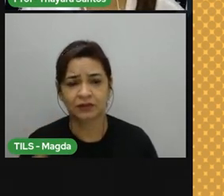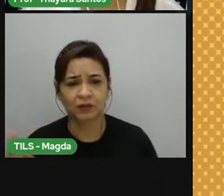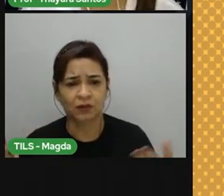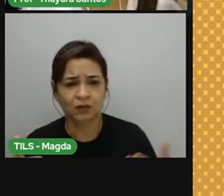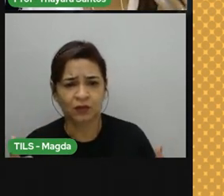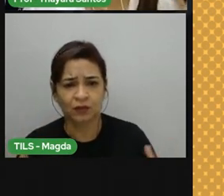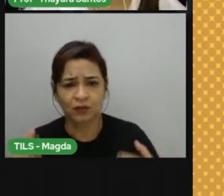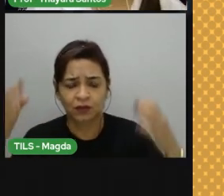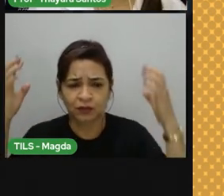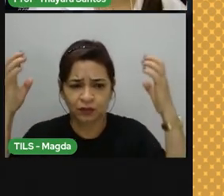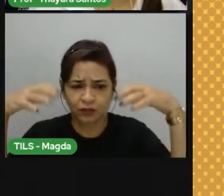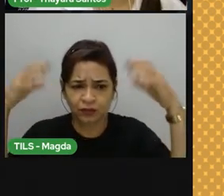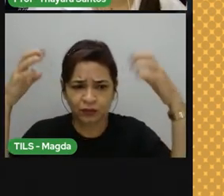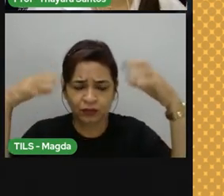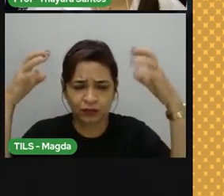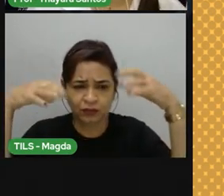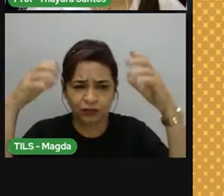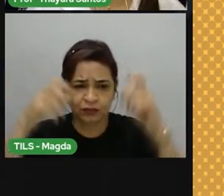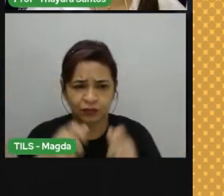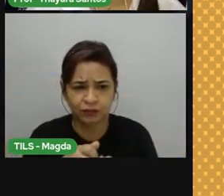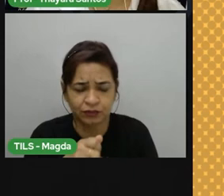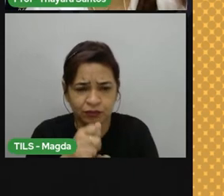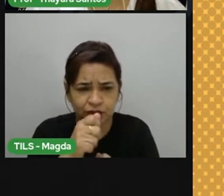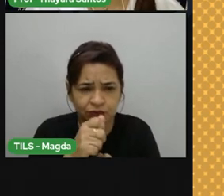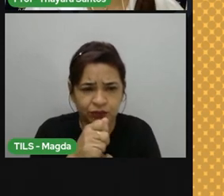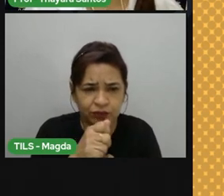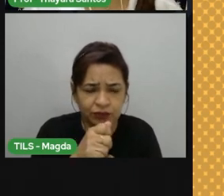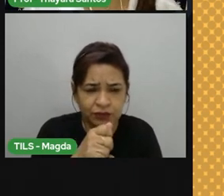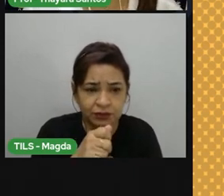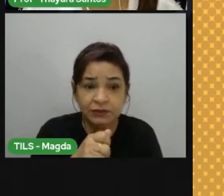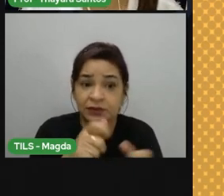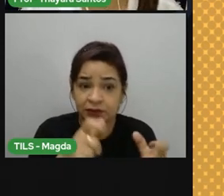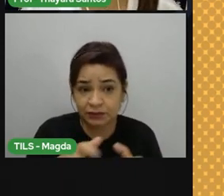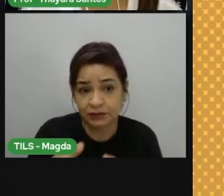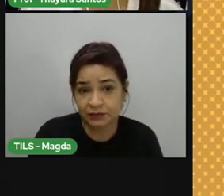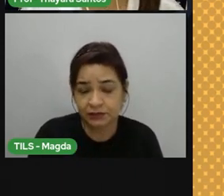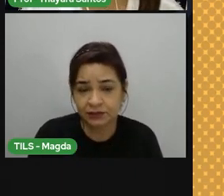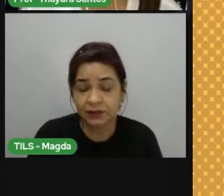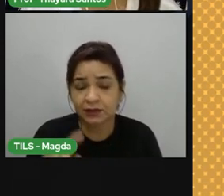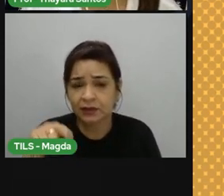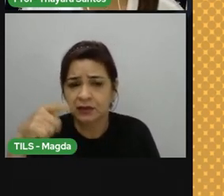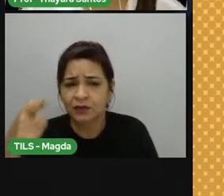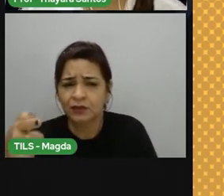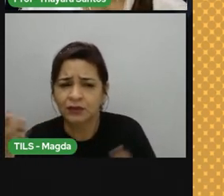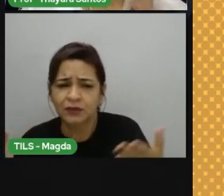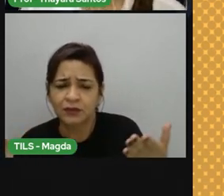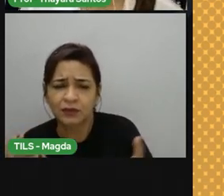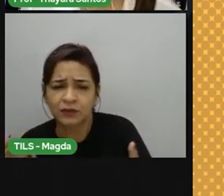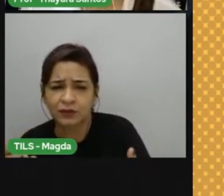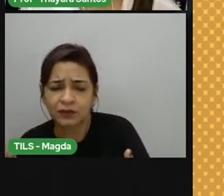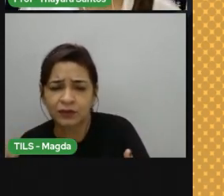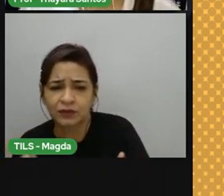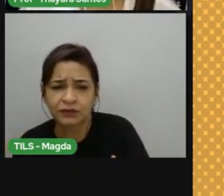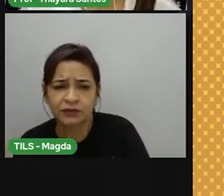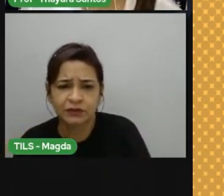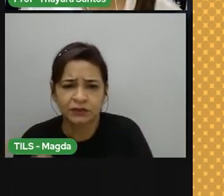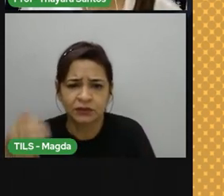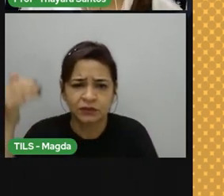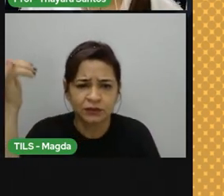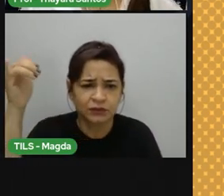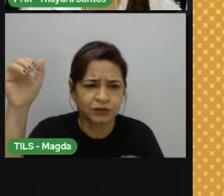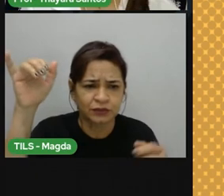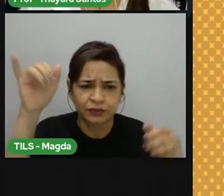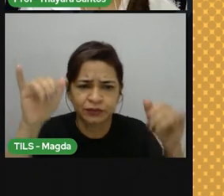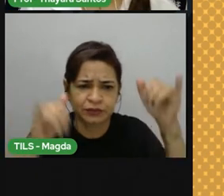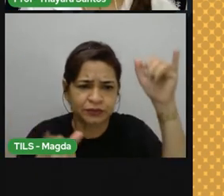está chovendo, a gente está falando sobre o tempo daquele lugar, naquele momento. Ah, hoje a gente está tendo muita trovoada,